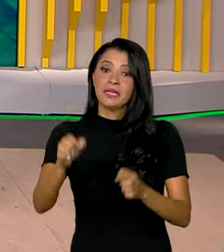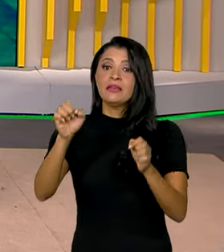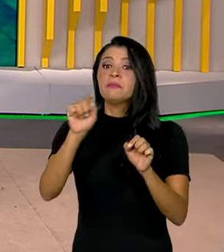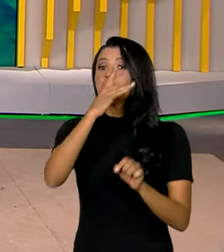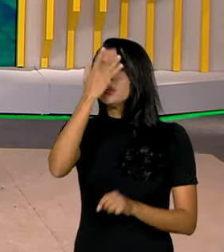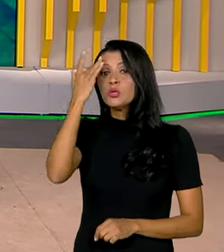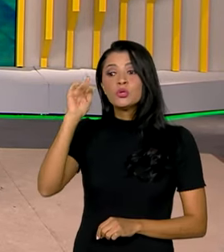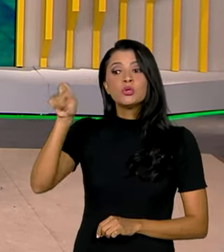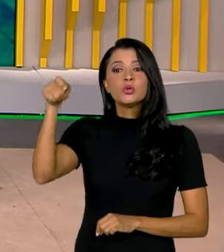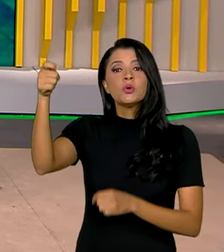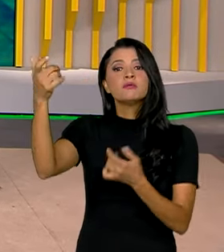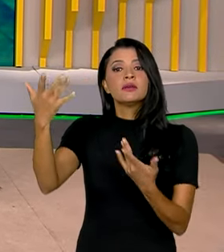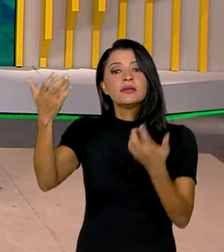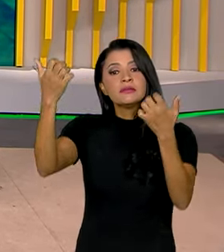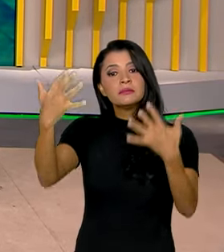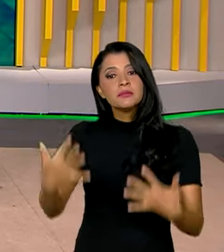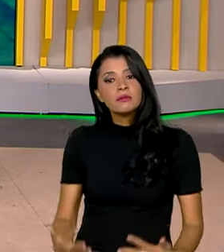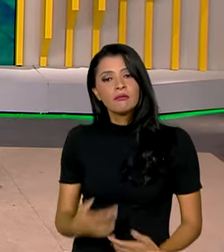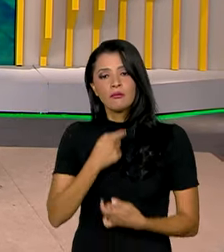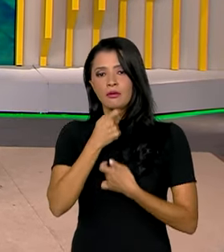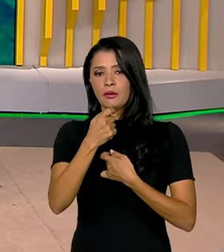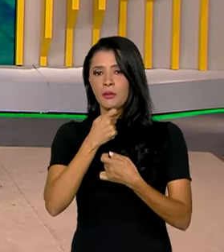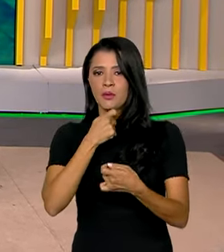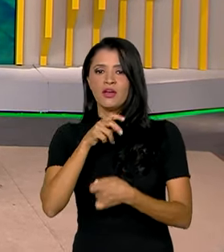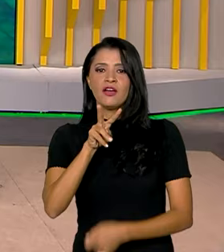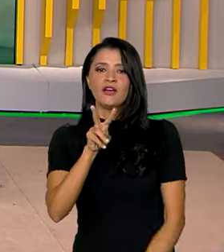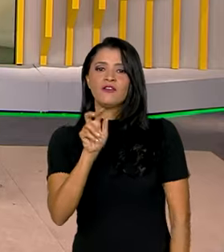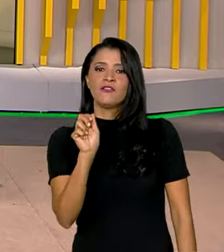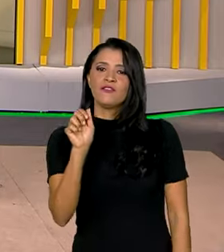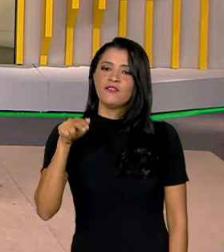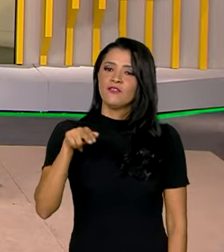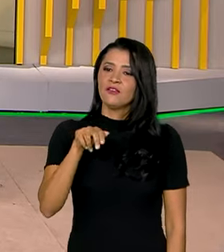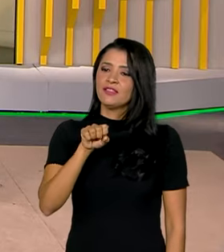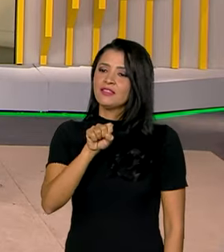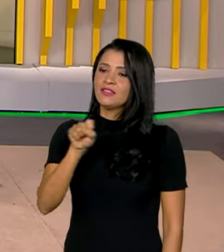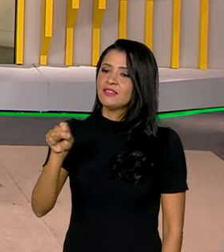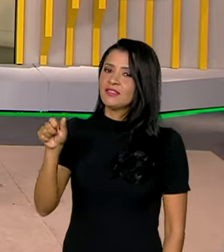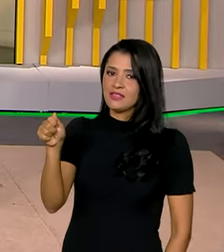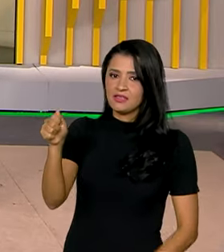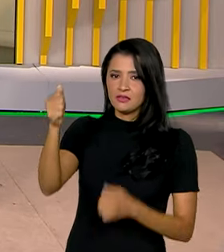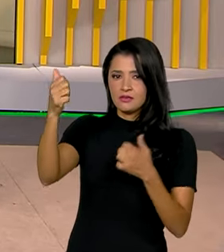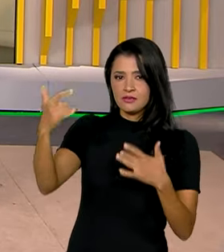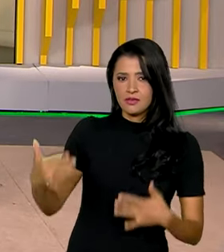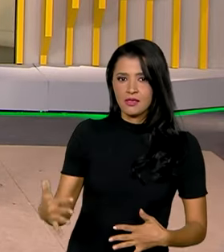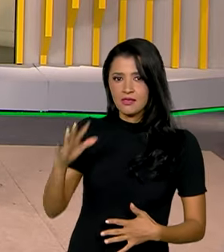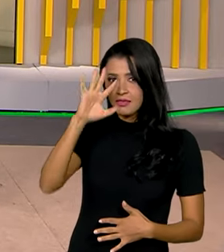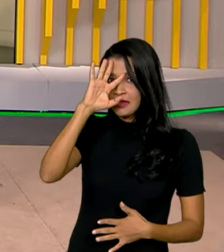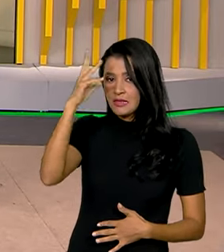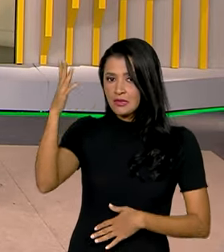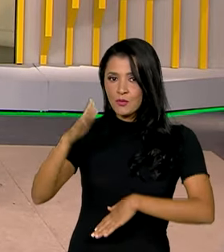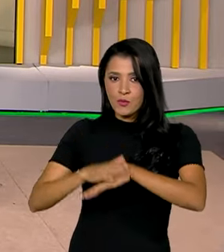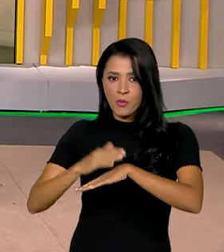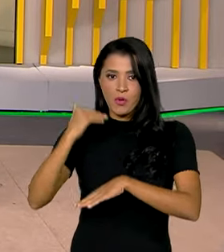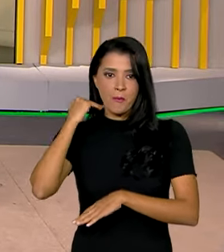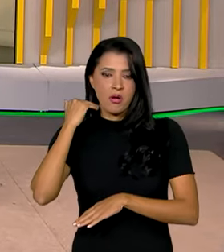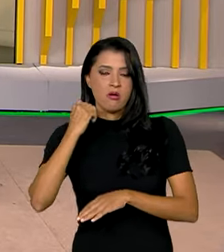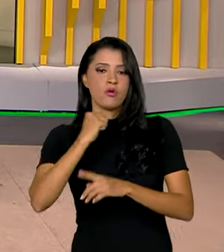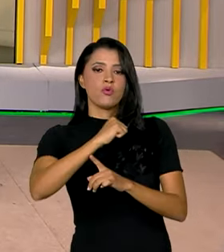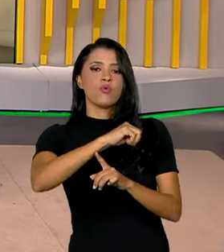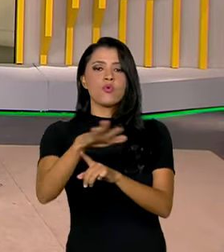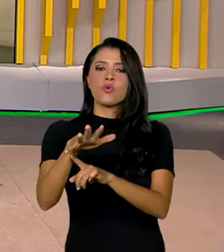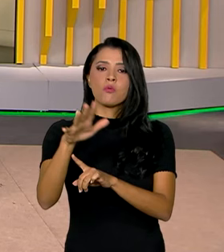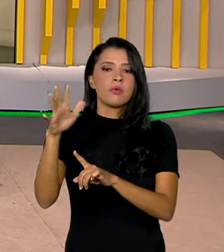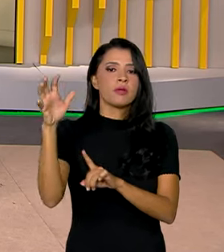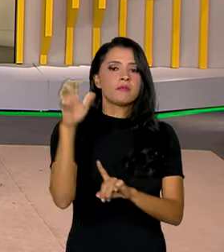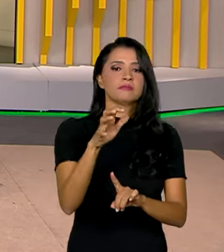tudo pra gente é a repórter Vanessa Casalino. Ela vai falar sobre essa decisão do Banco Central, como ela impacta o